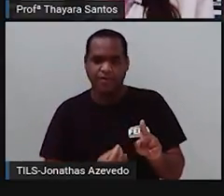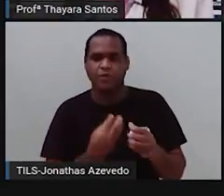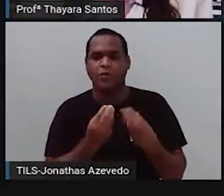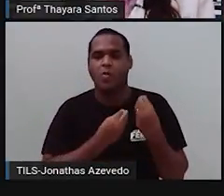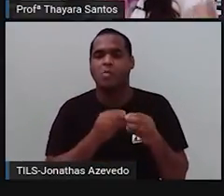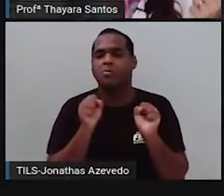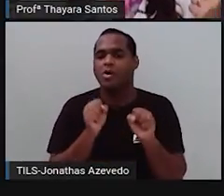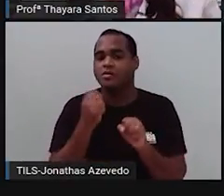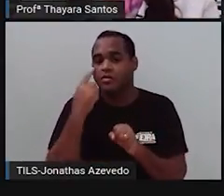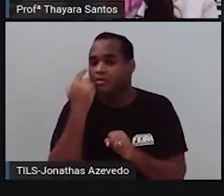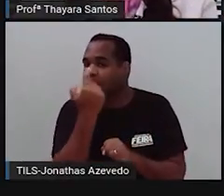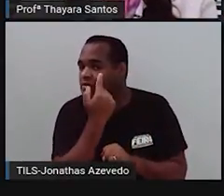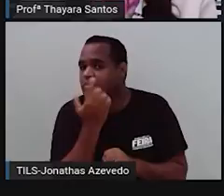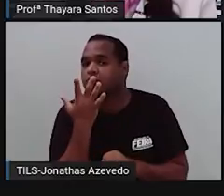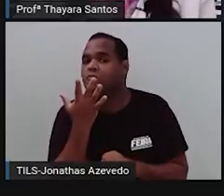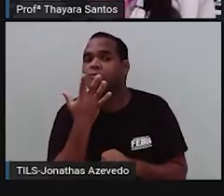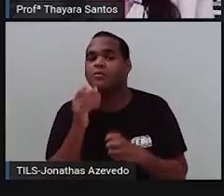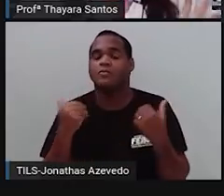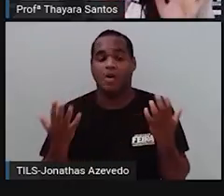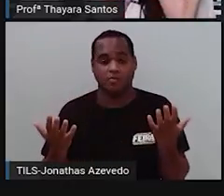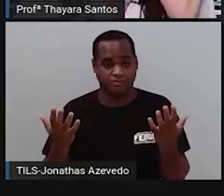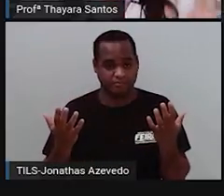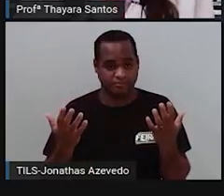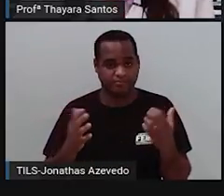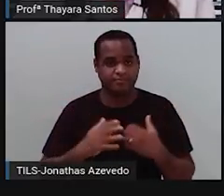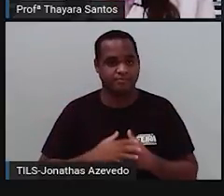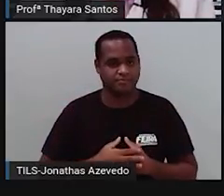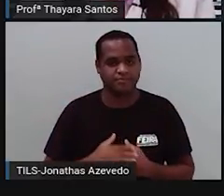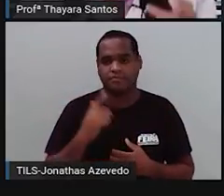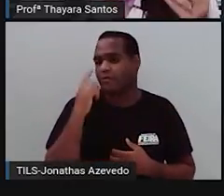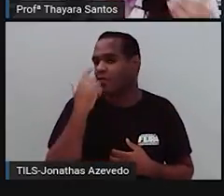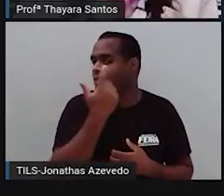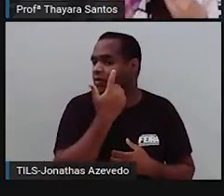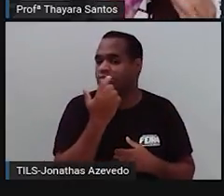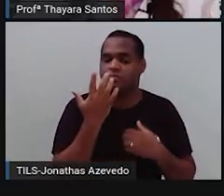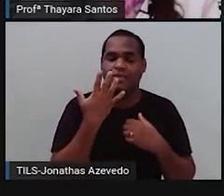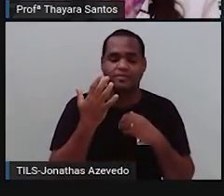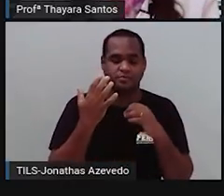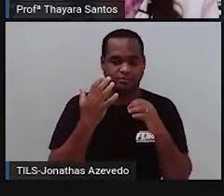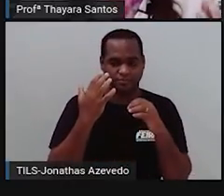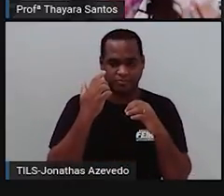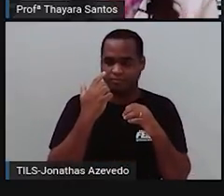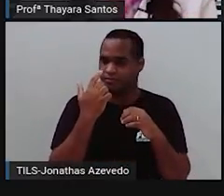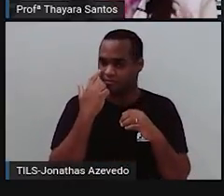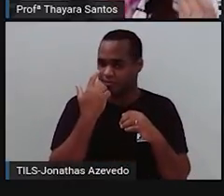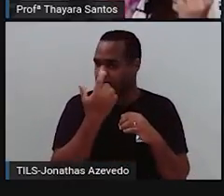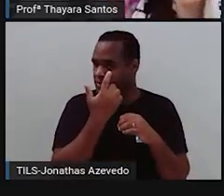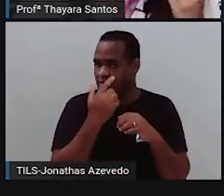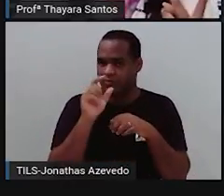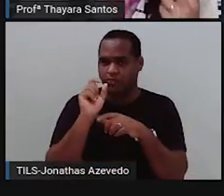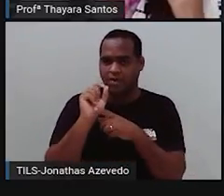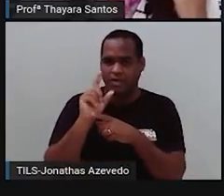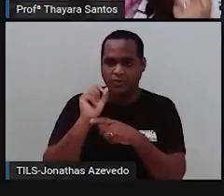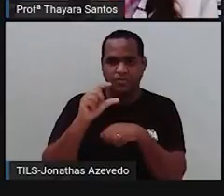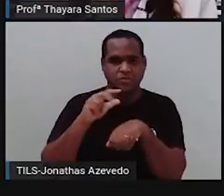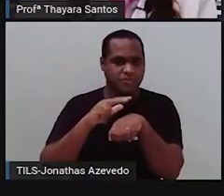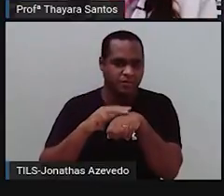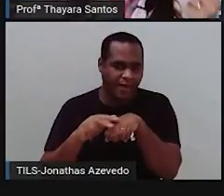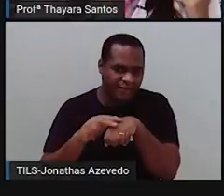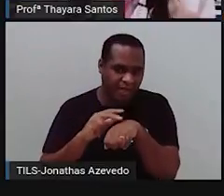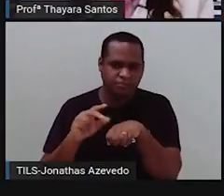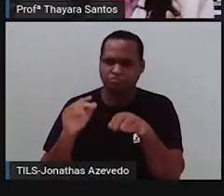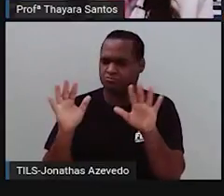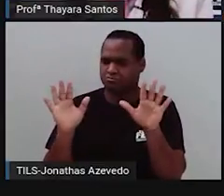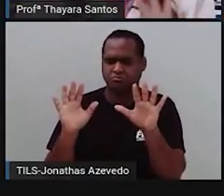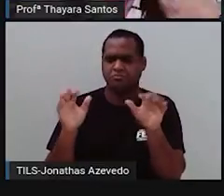Como assim? Por exemplo, a coloração do olho claro, esse fenótipo de olho claro, é determinado por um par de alelos